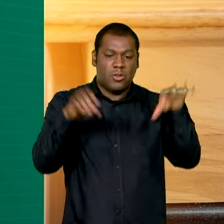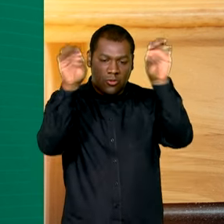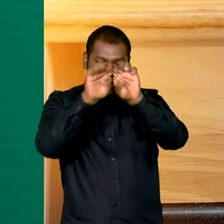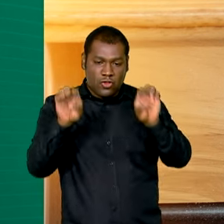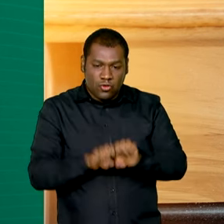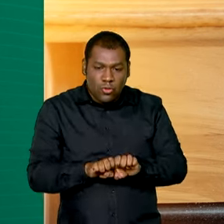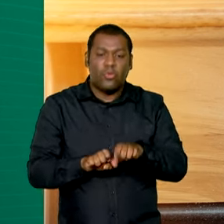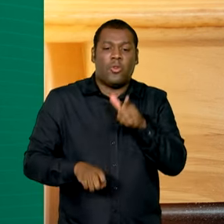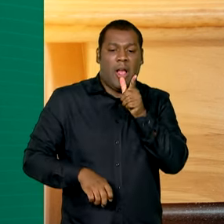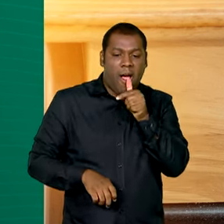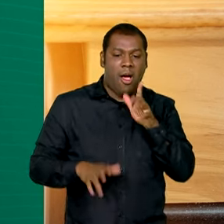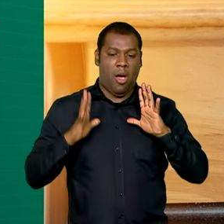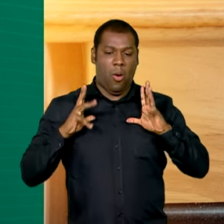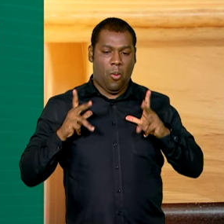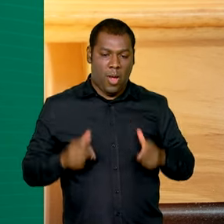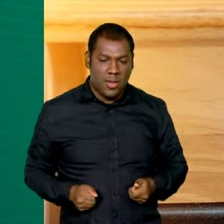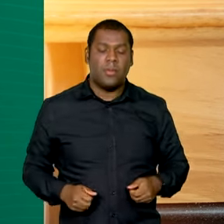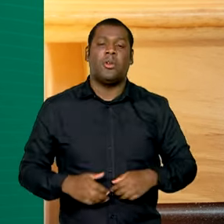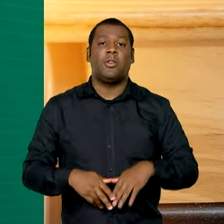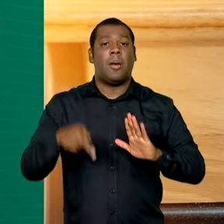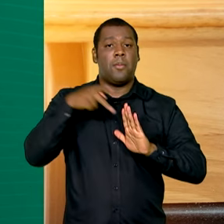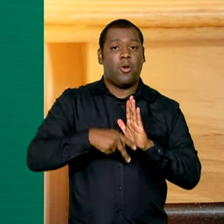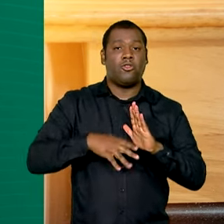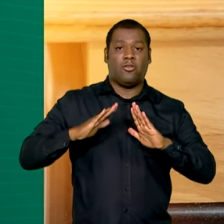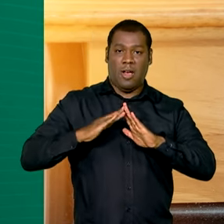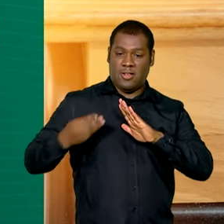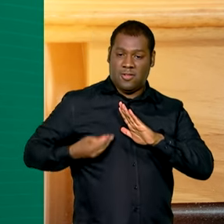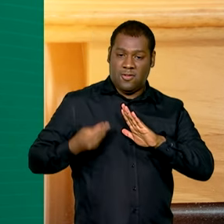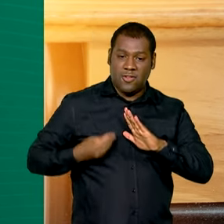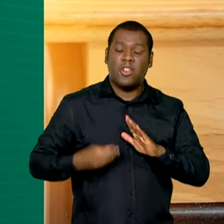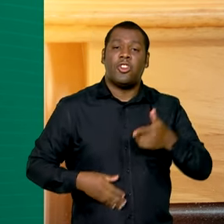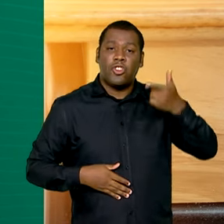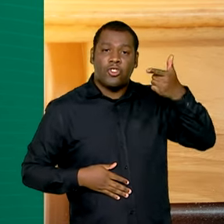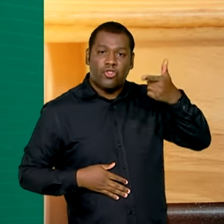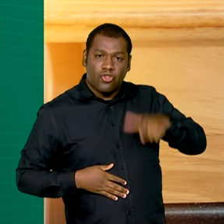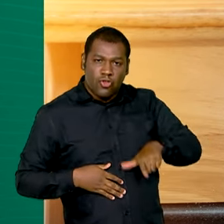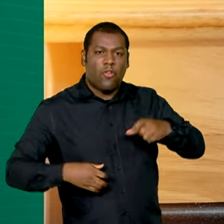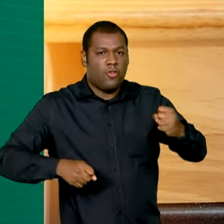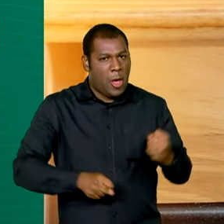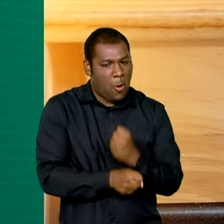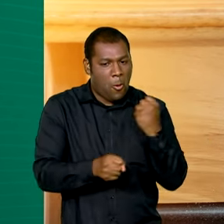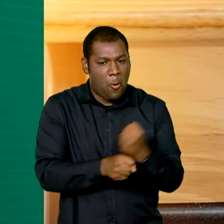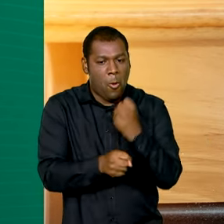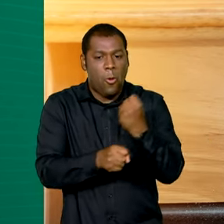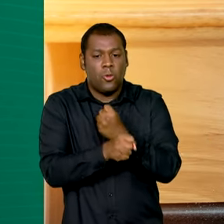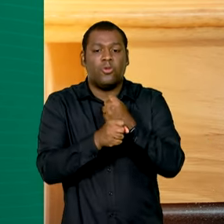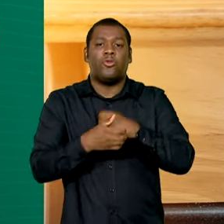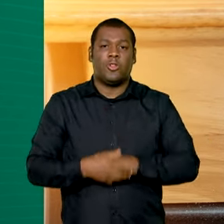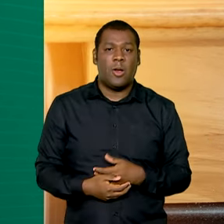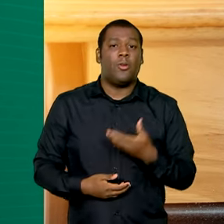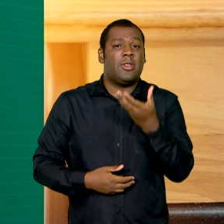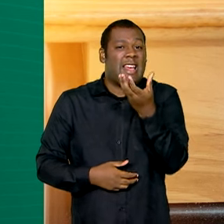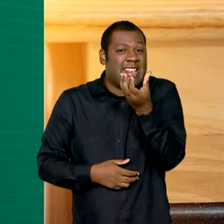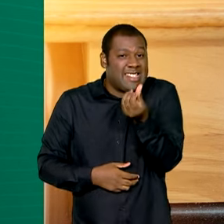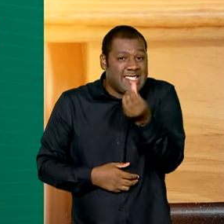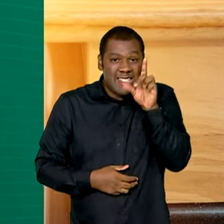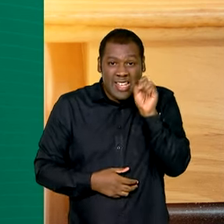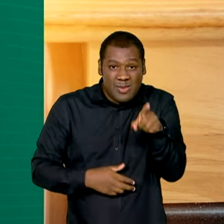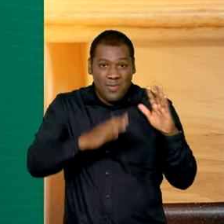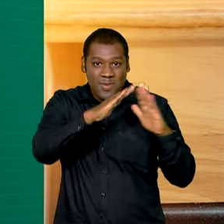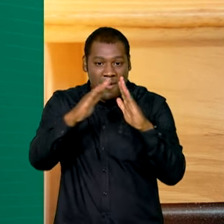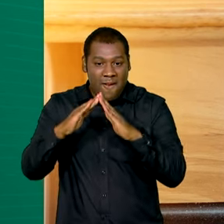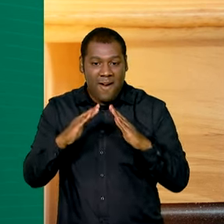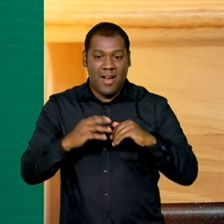abastecimento de água. No Minha Casa Minha Vida, serão retomadas ou concluídas obras de 6 mil unidades habitacionais.